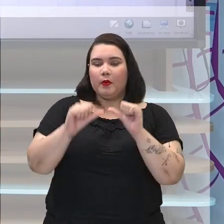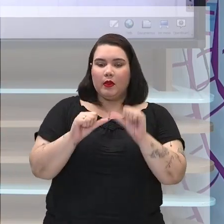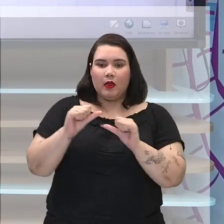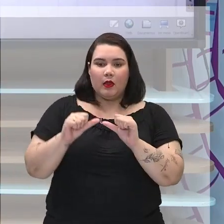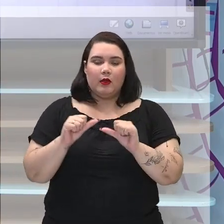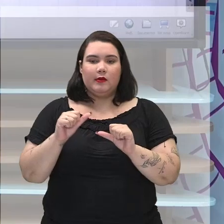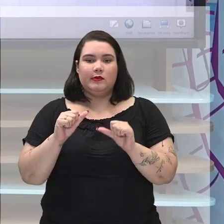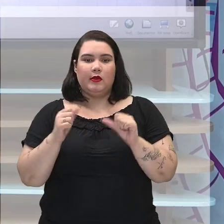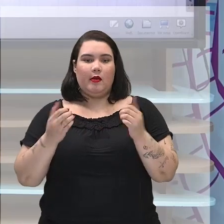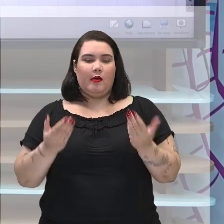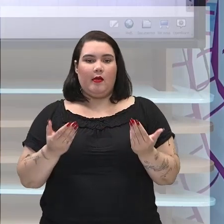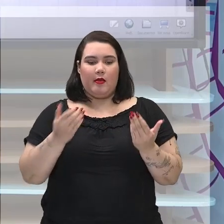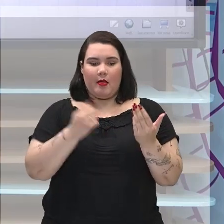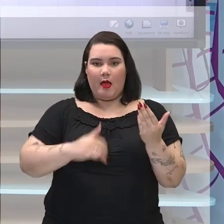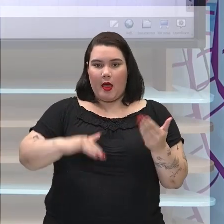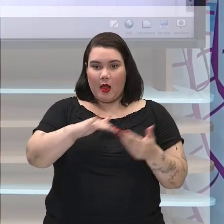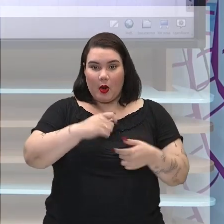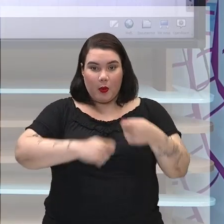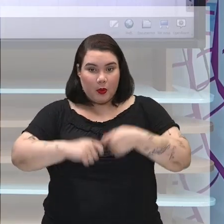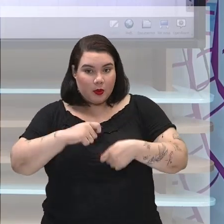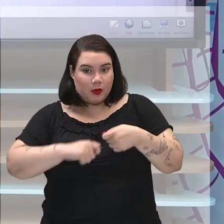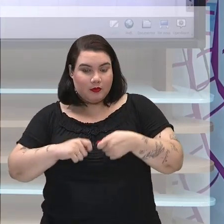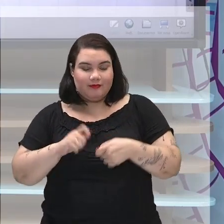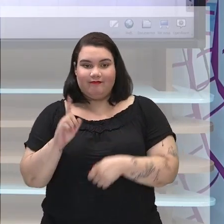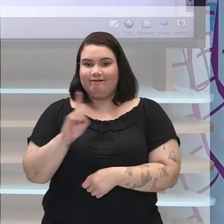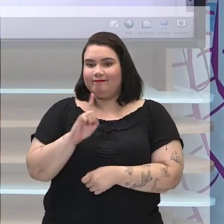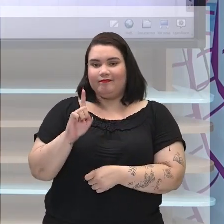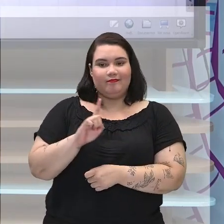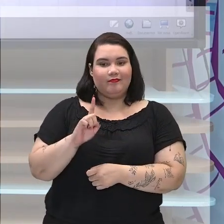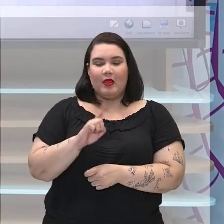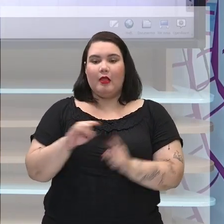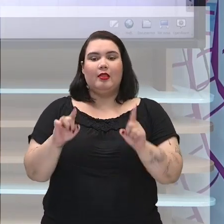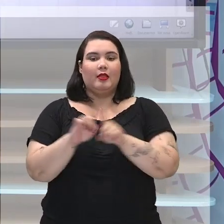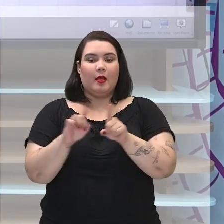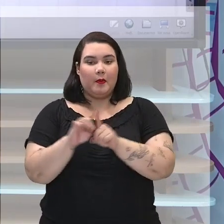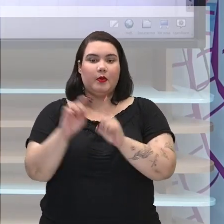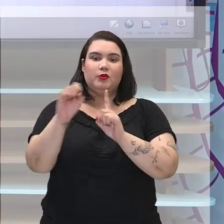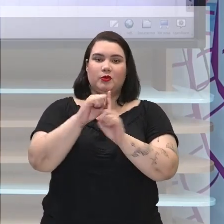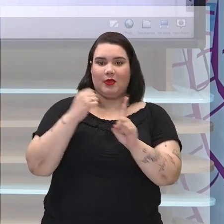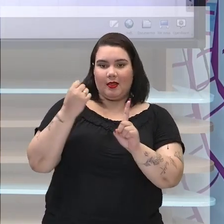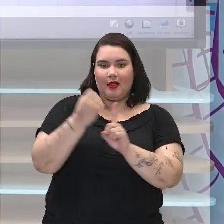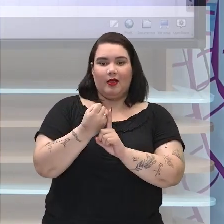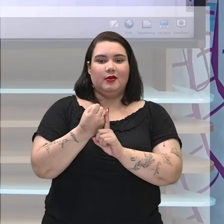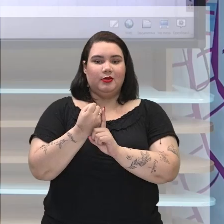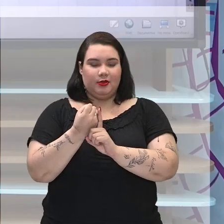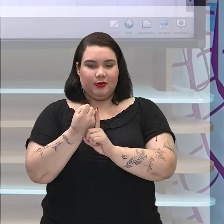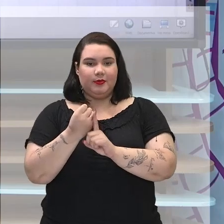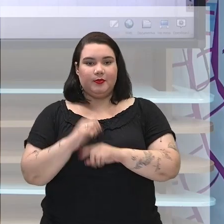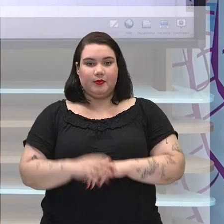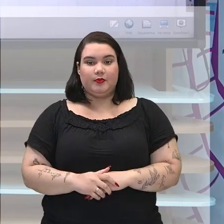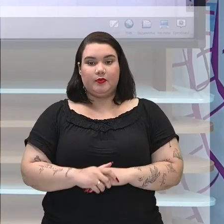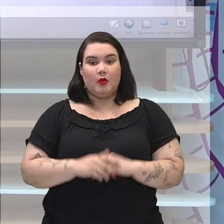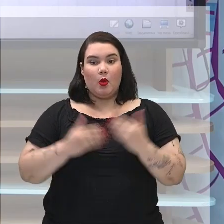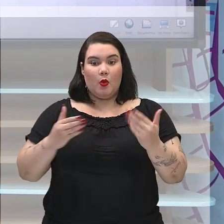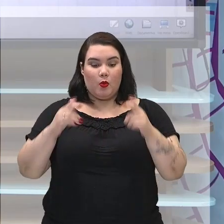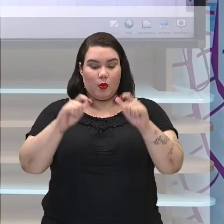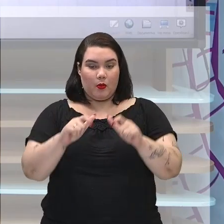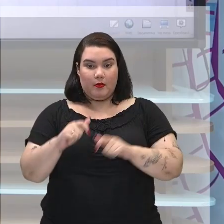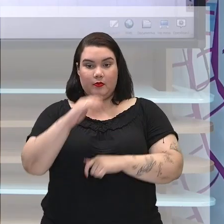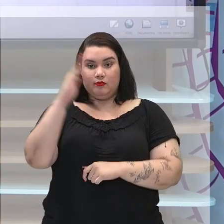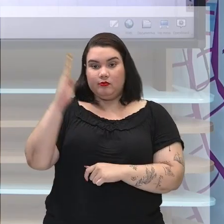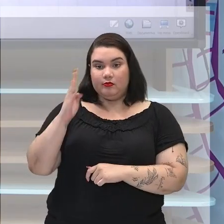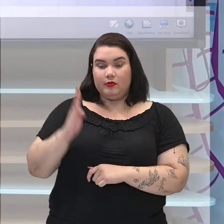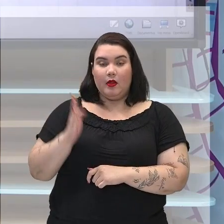no campo econômico, mas no campo social, olha só, o território brasileiro,